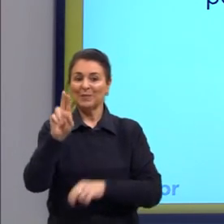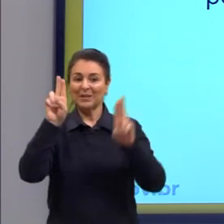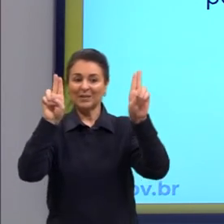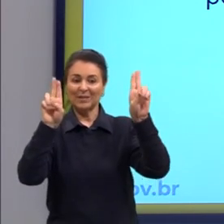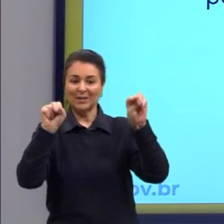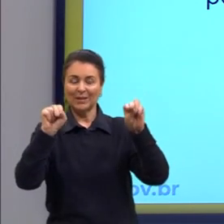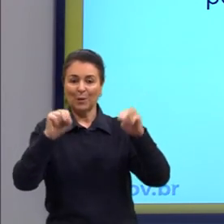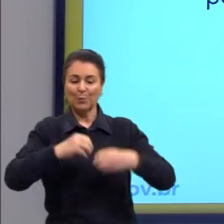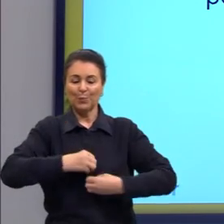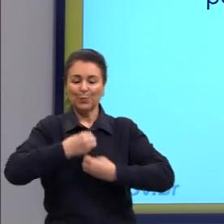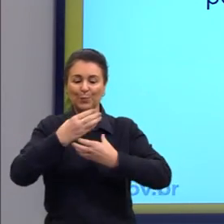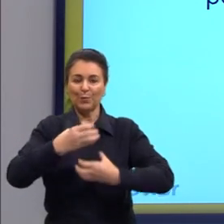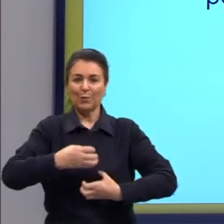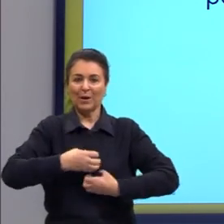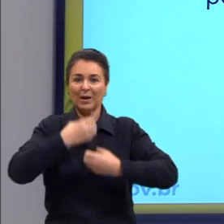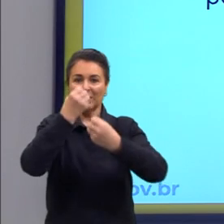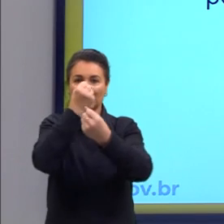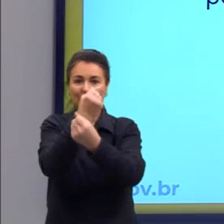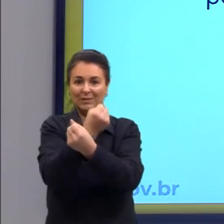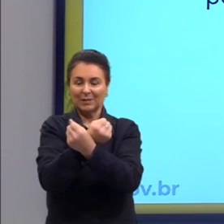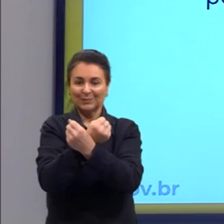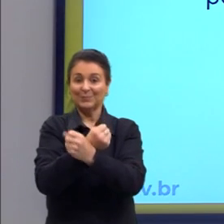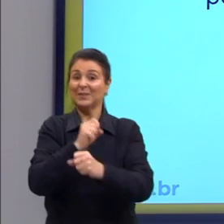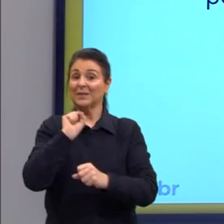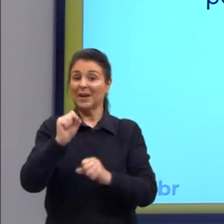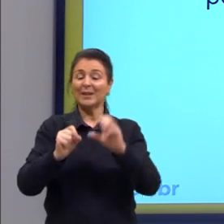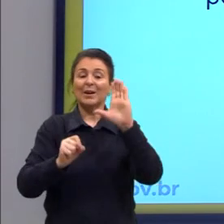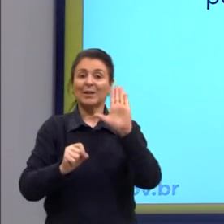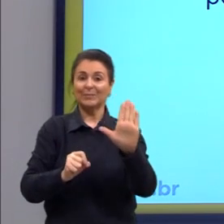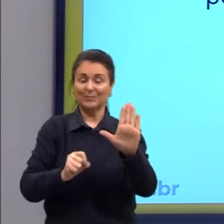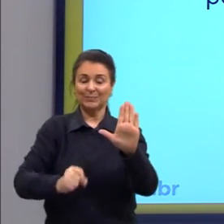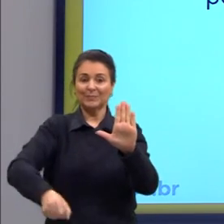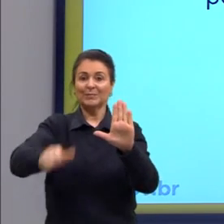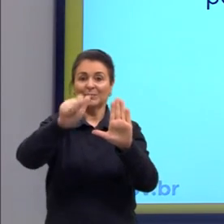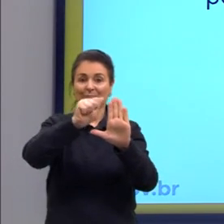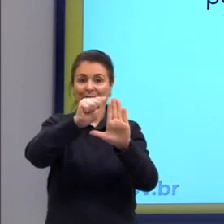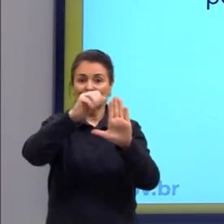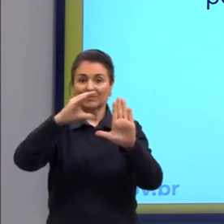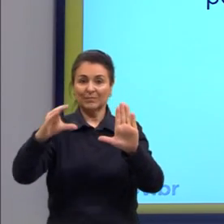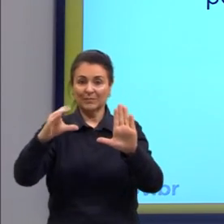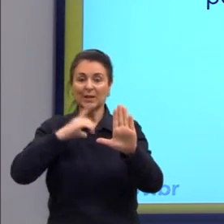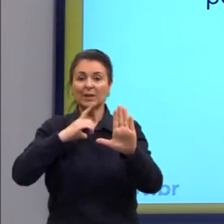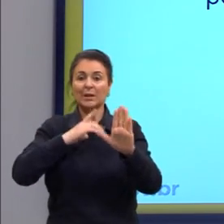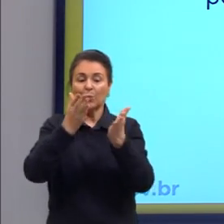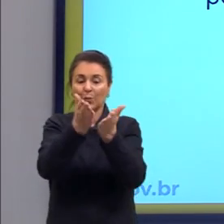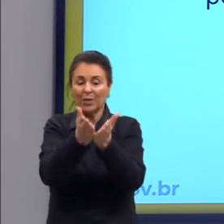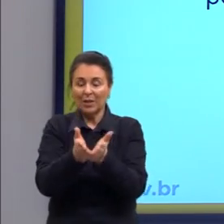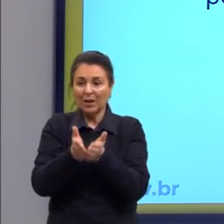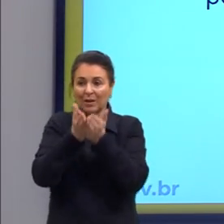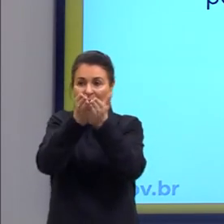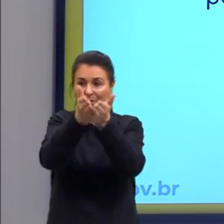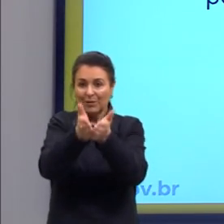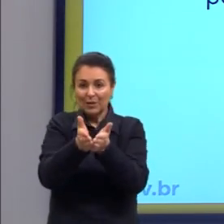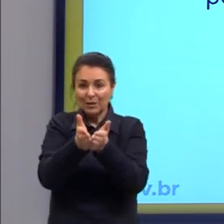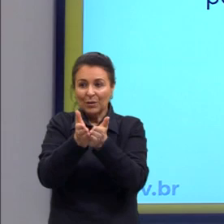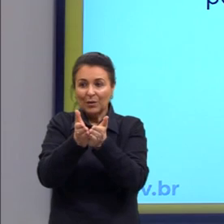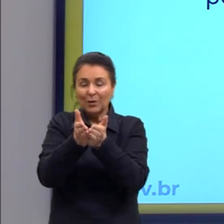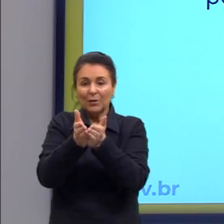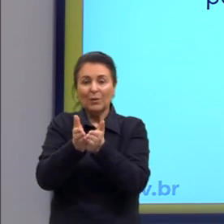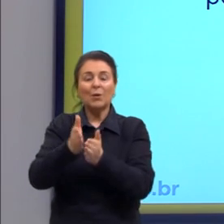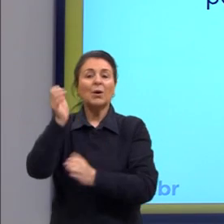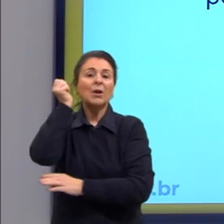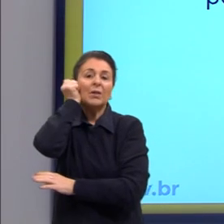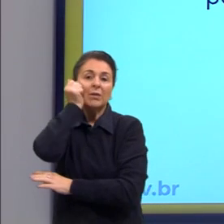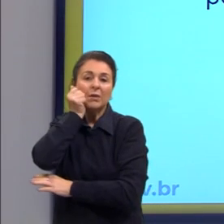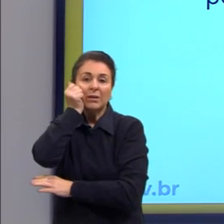virem o nome, Castro Alves já associem. E o poema Navio Negreiro é o mais conhecido de Castro Alves, dada a sua